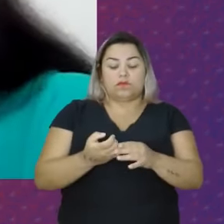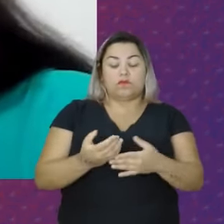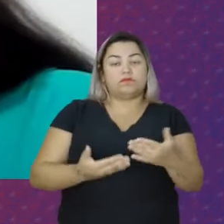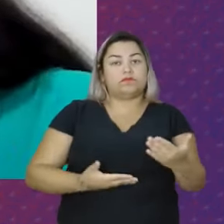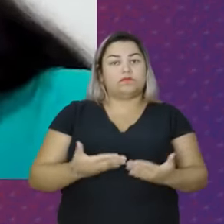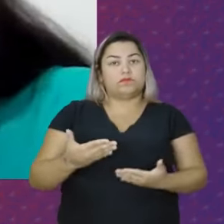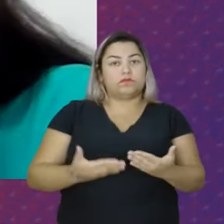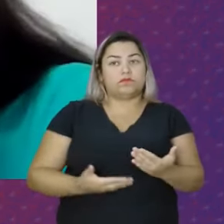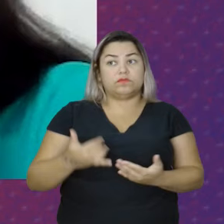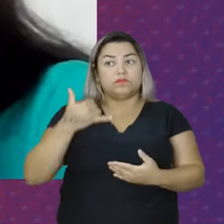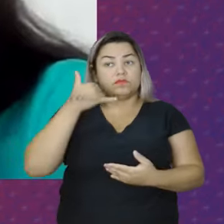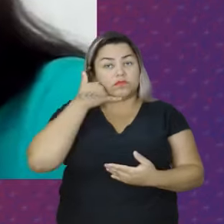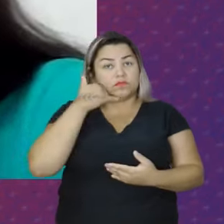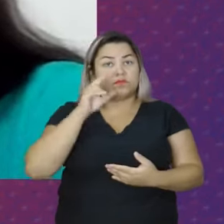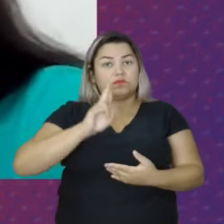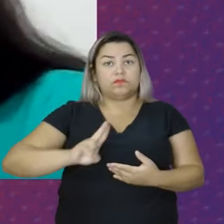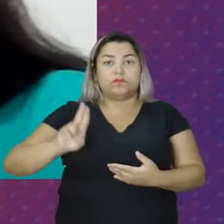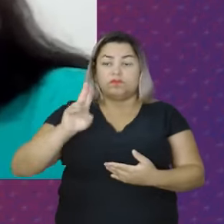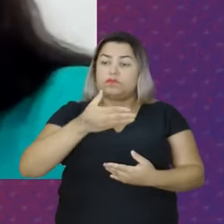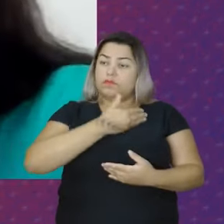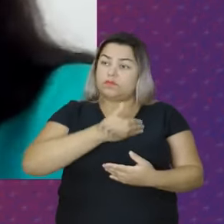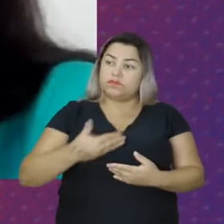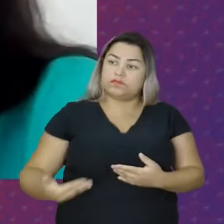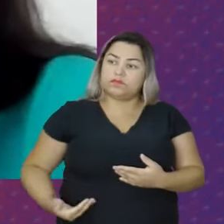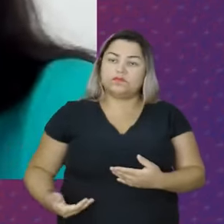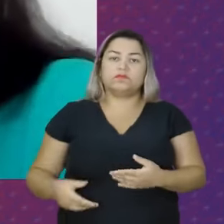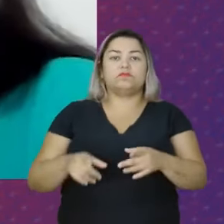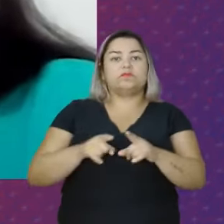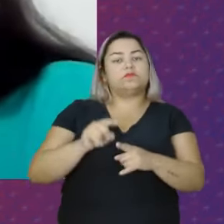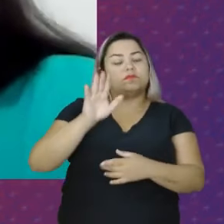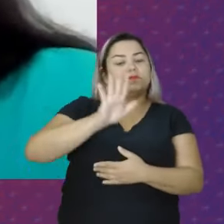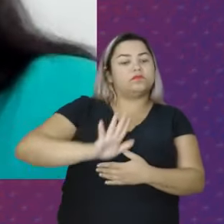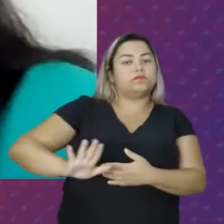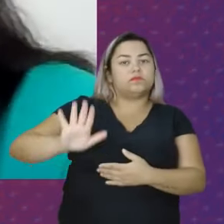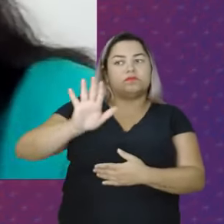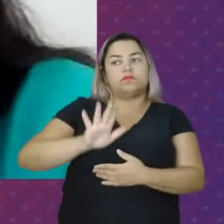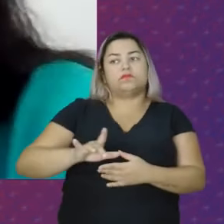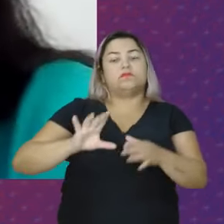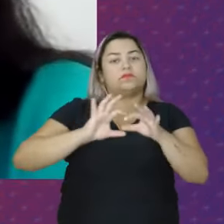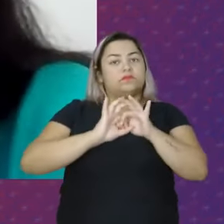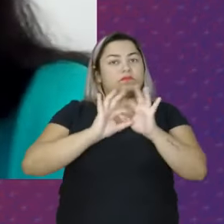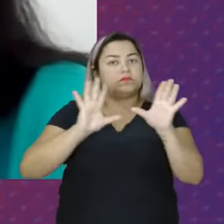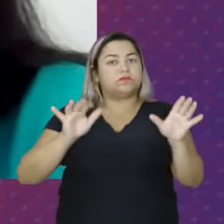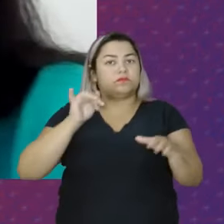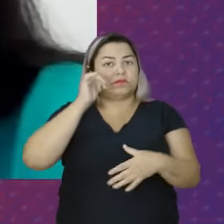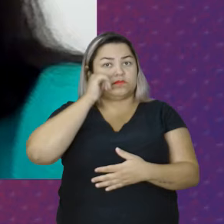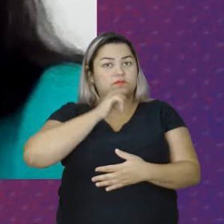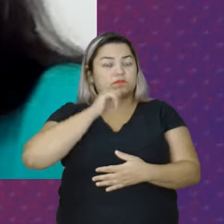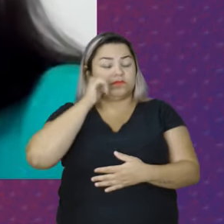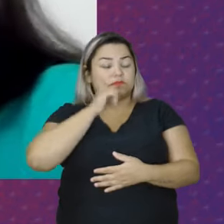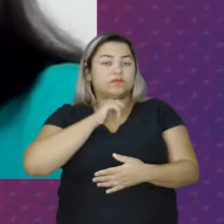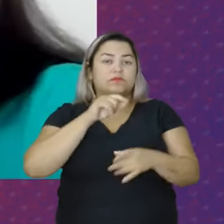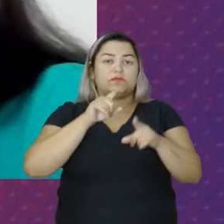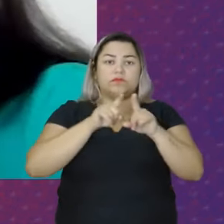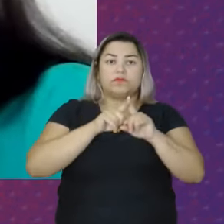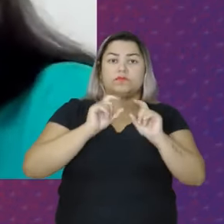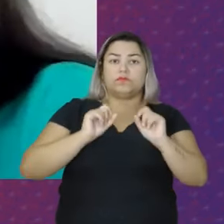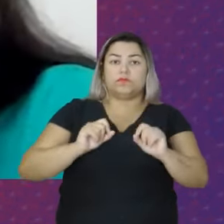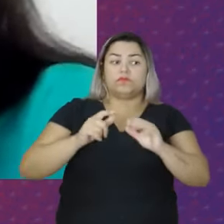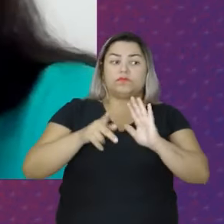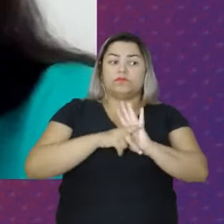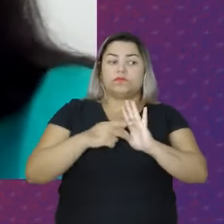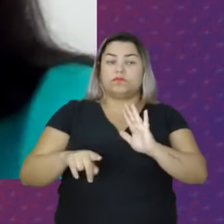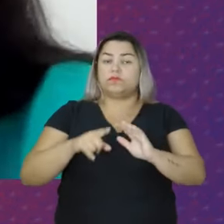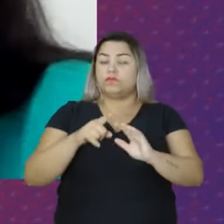telefônico De utilidade pública De âmbito nacional Disponível As mulheres vítimas De violência Que